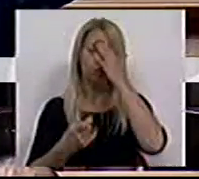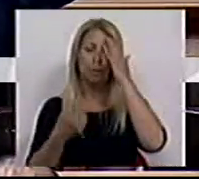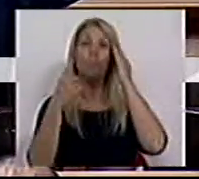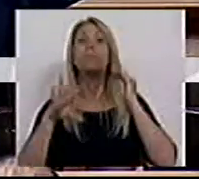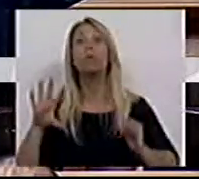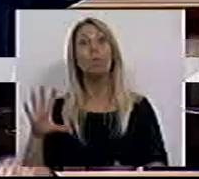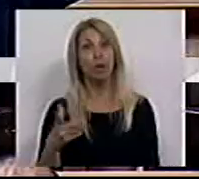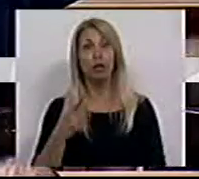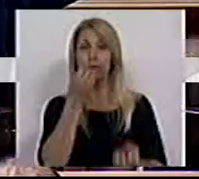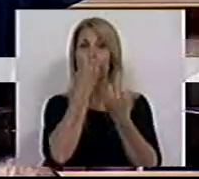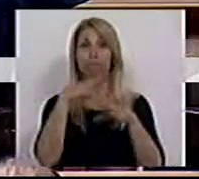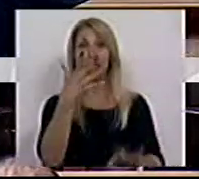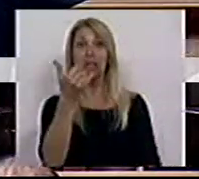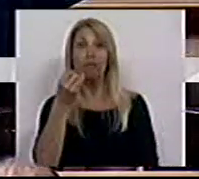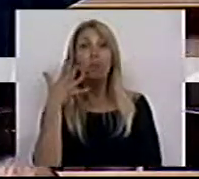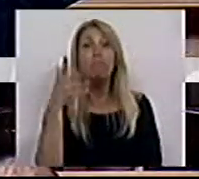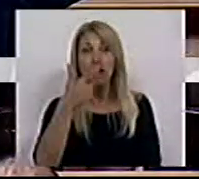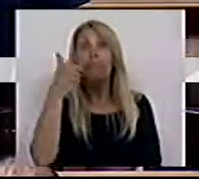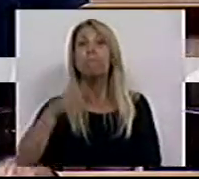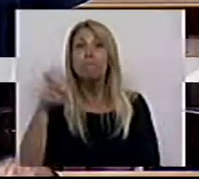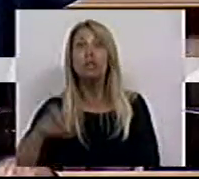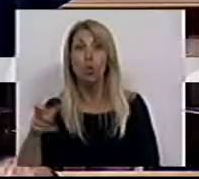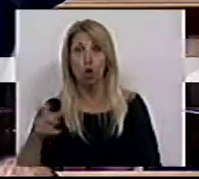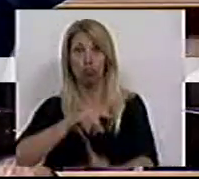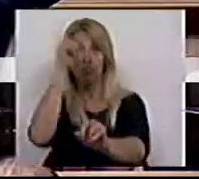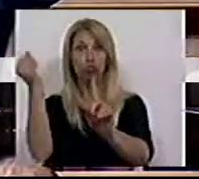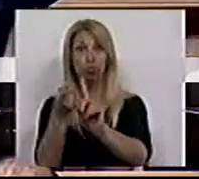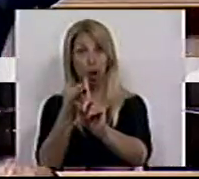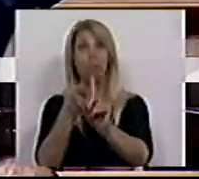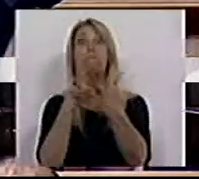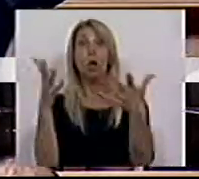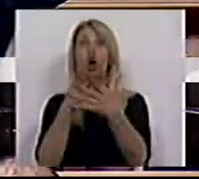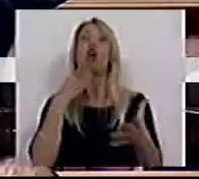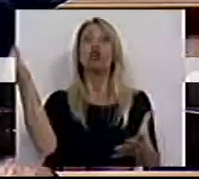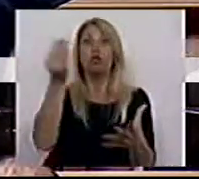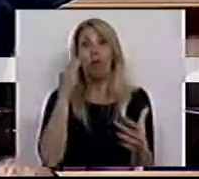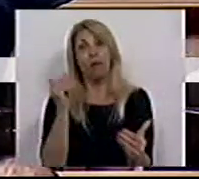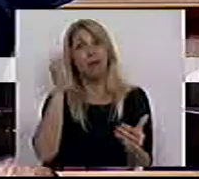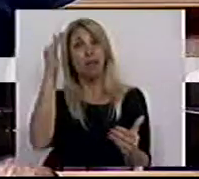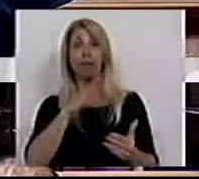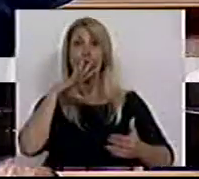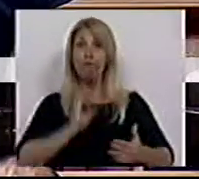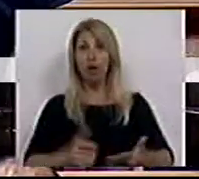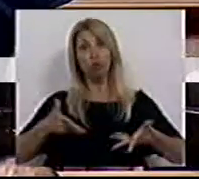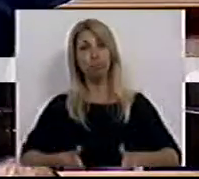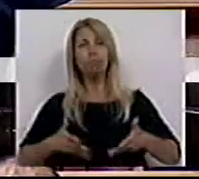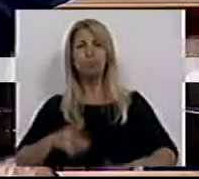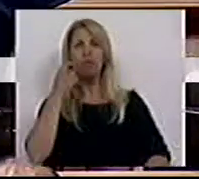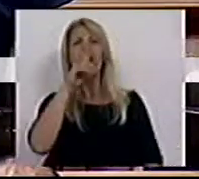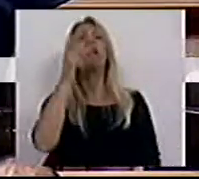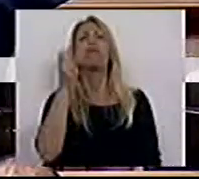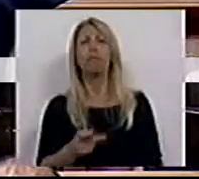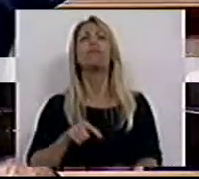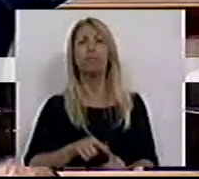mil pessoas ao ano, em que uma grande parte dessas pessoas são jovens, a idade de ter filhos, quem é que fica no país para criar